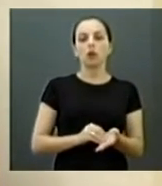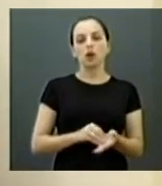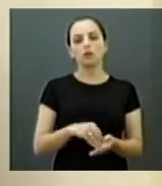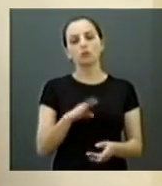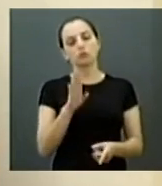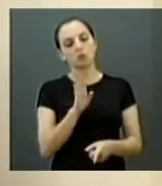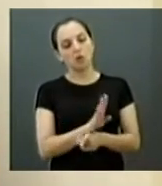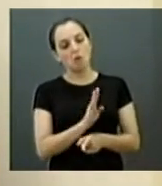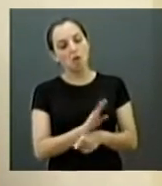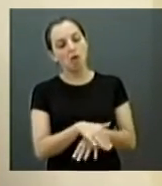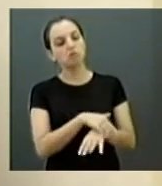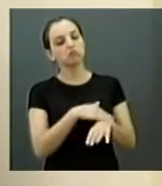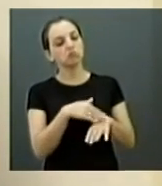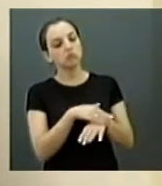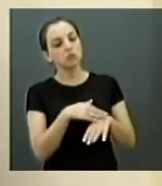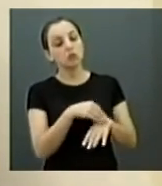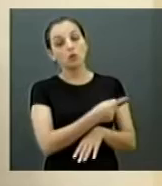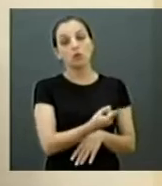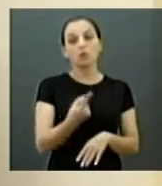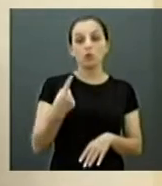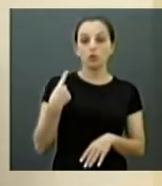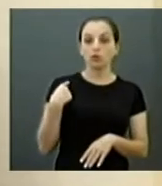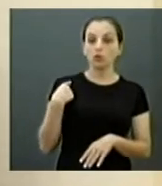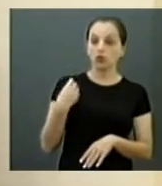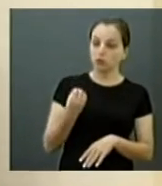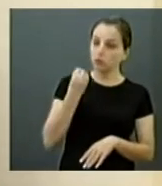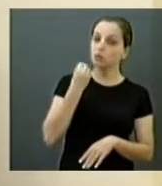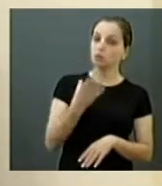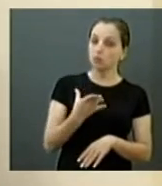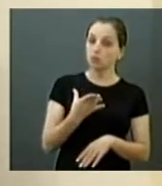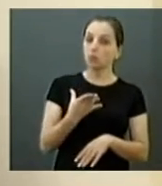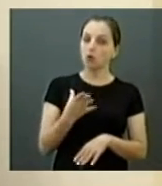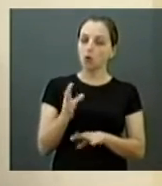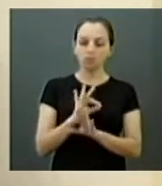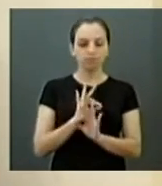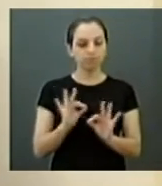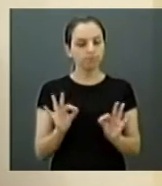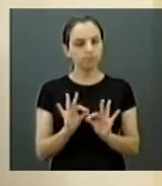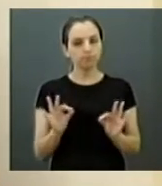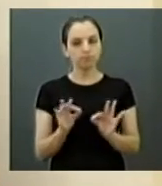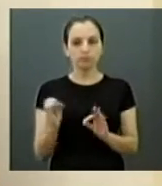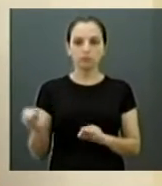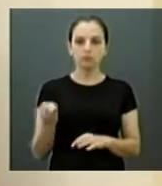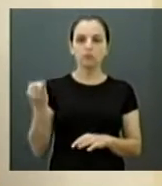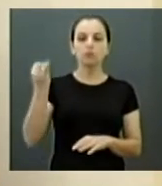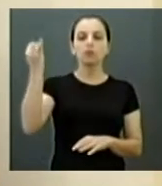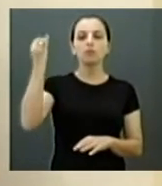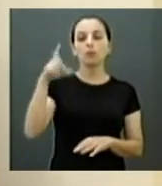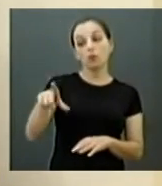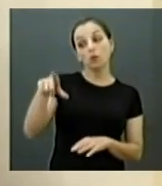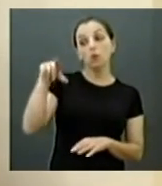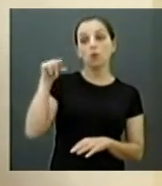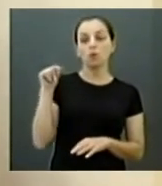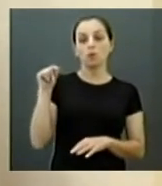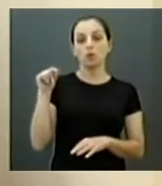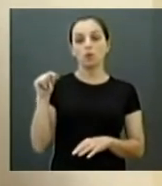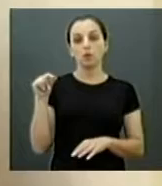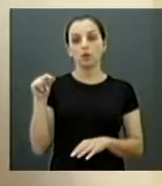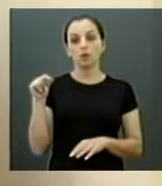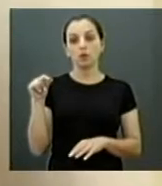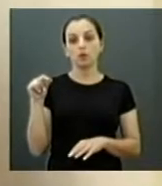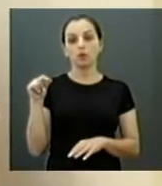funcionários com nossa oposição sempre foi muito isento. Então, acho importante destacar esse